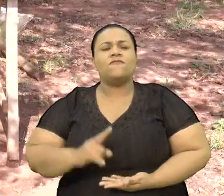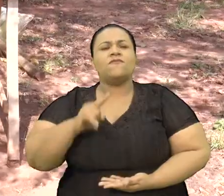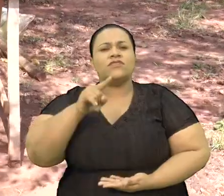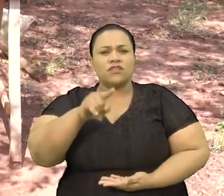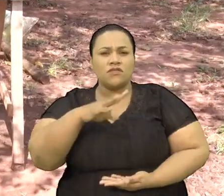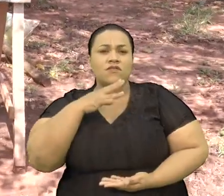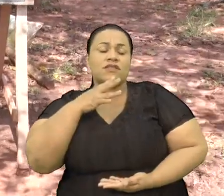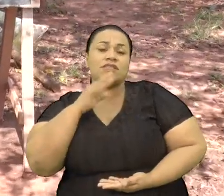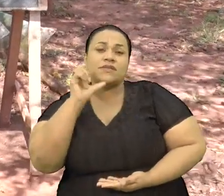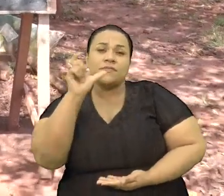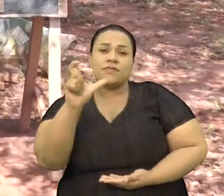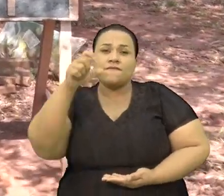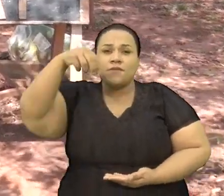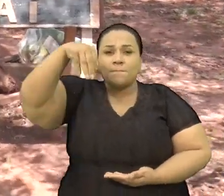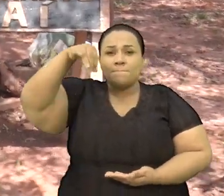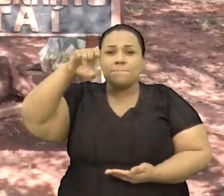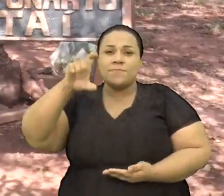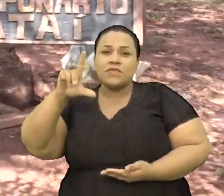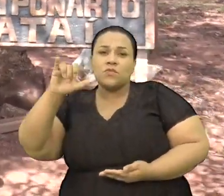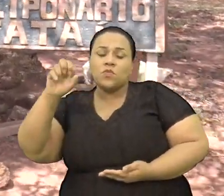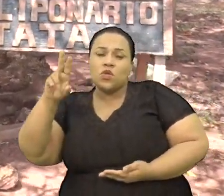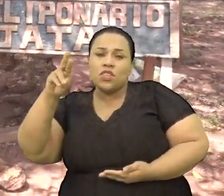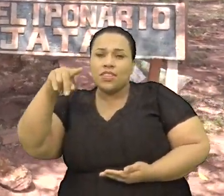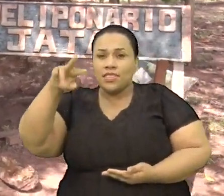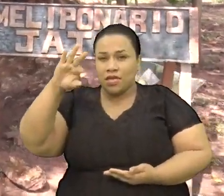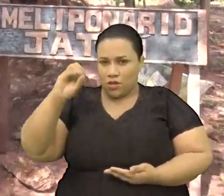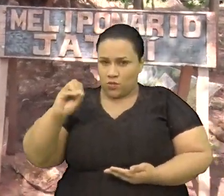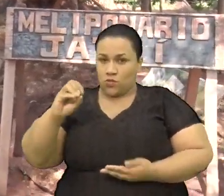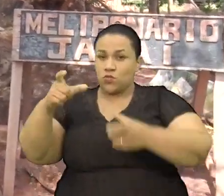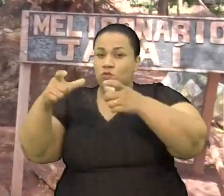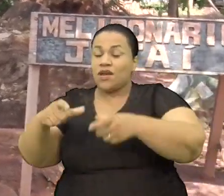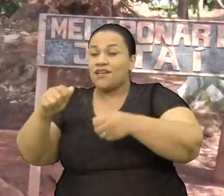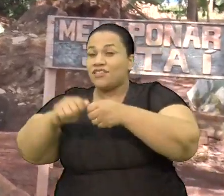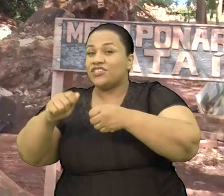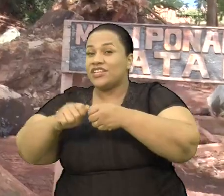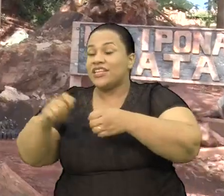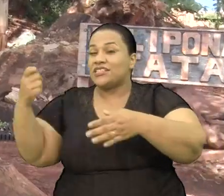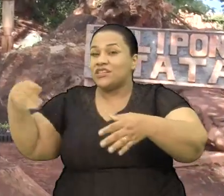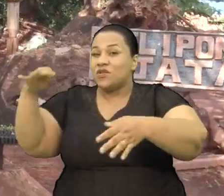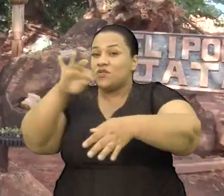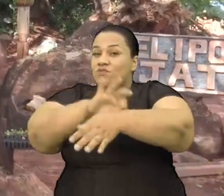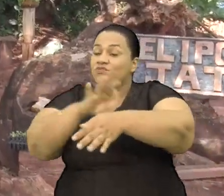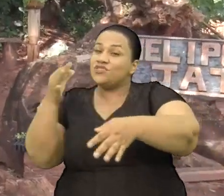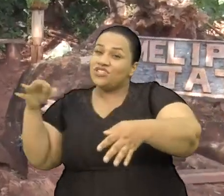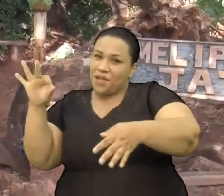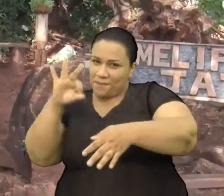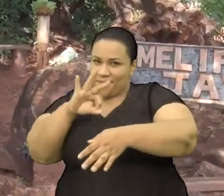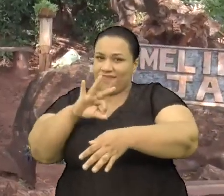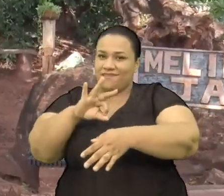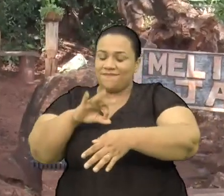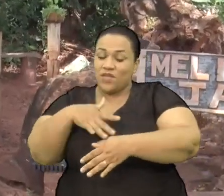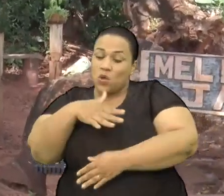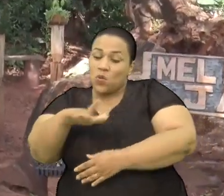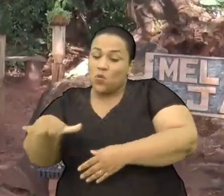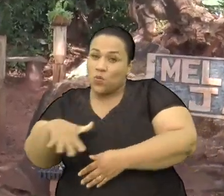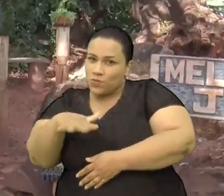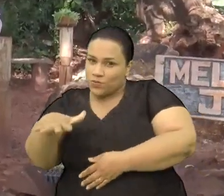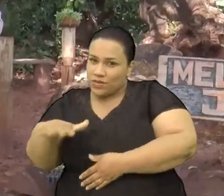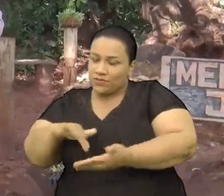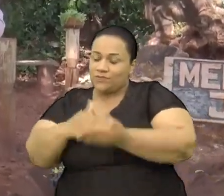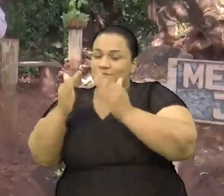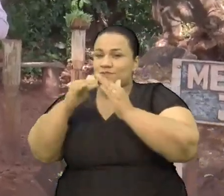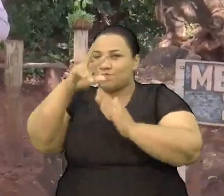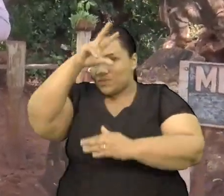Você já ouviu falar Em Meliponário Pois é É uma das outras áreas Da escola